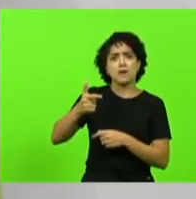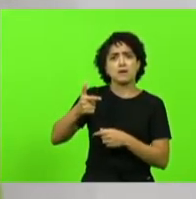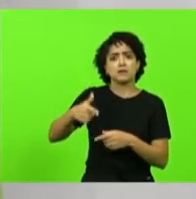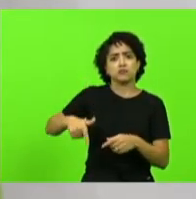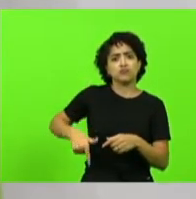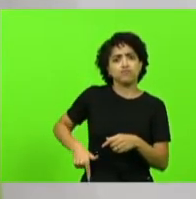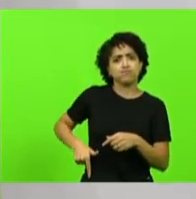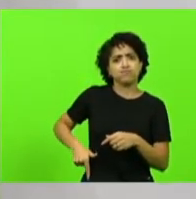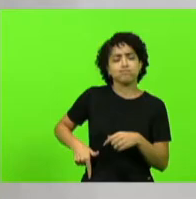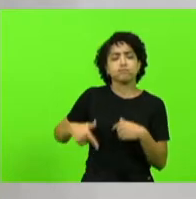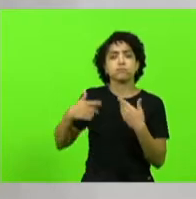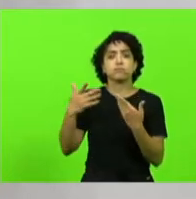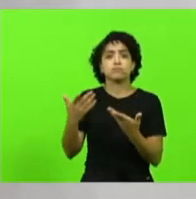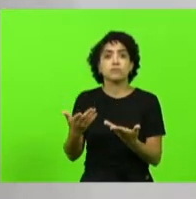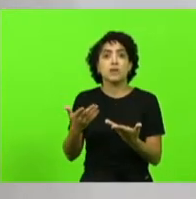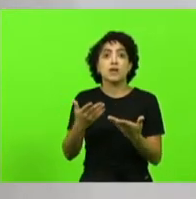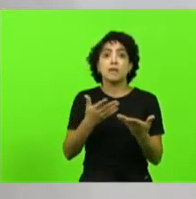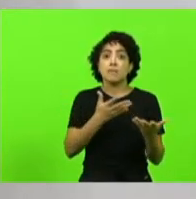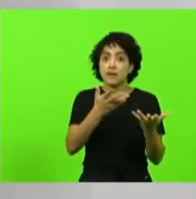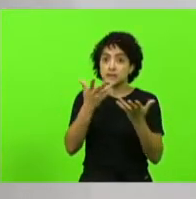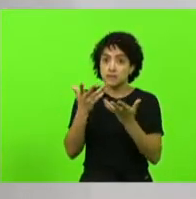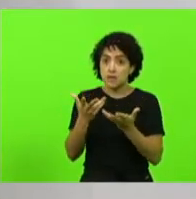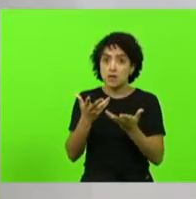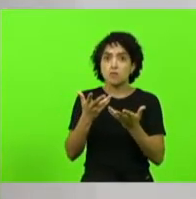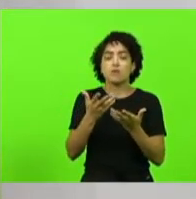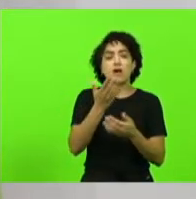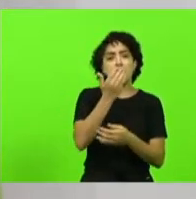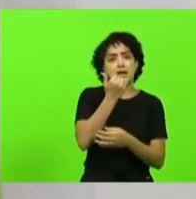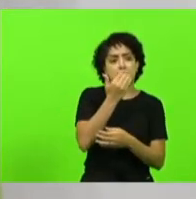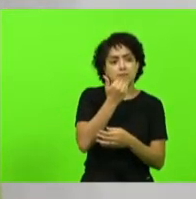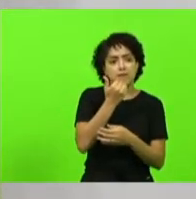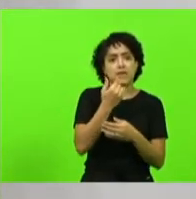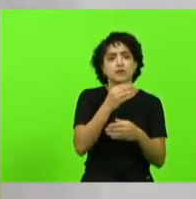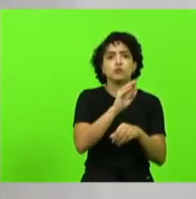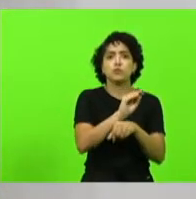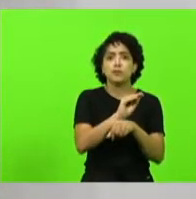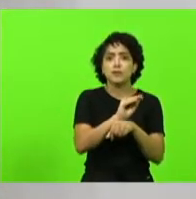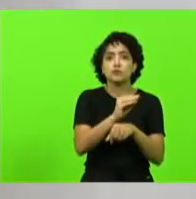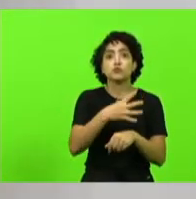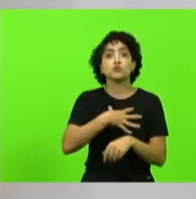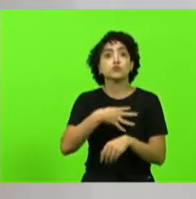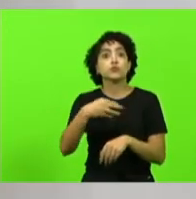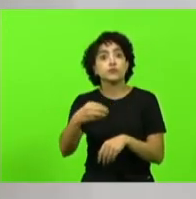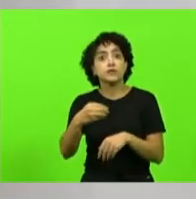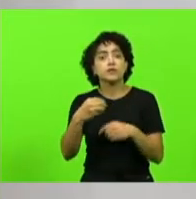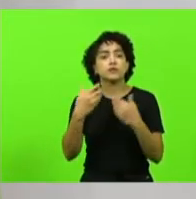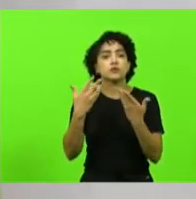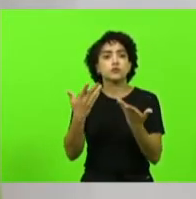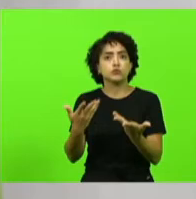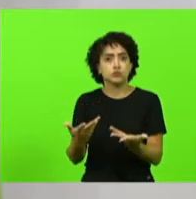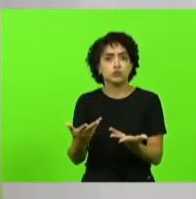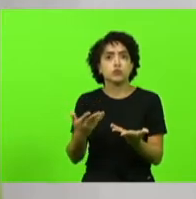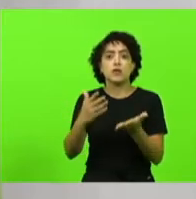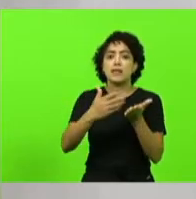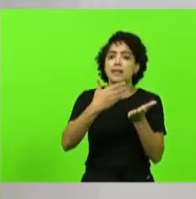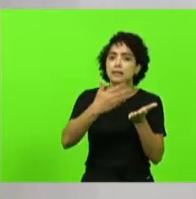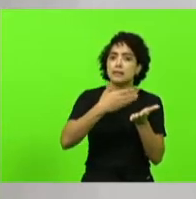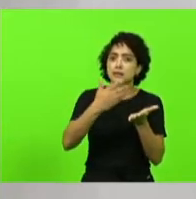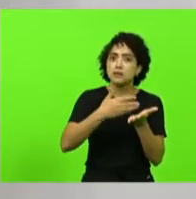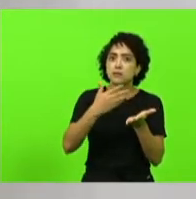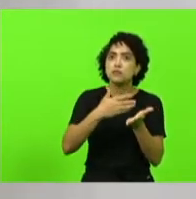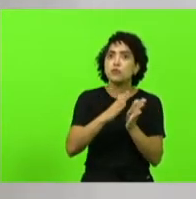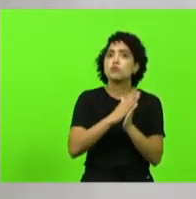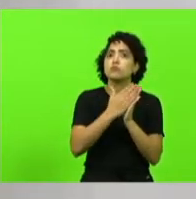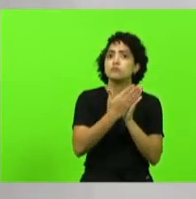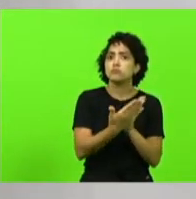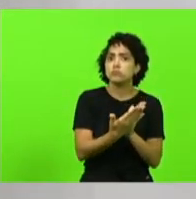que elas adquiram alimento para os seus filhos se tiverem direito que adquiram um livro uma bíblia mesmo